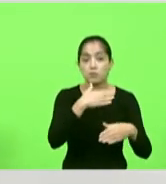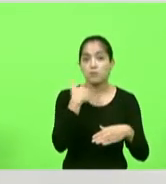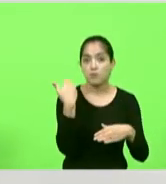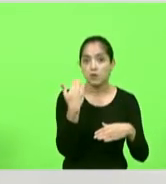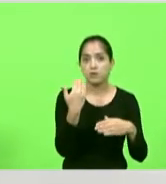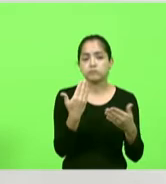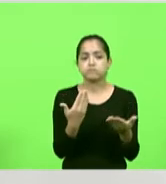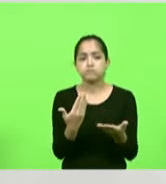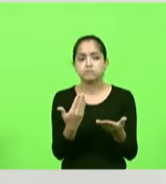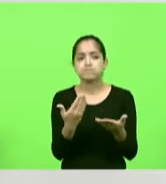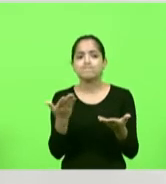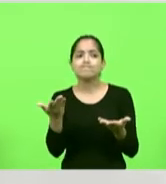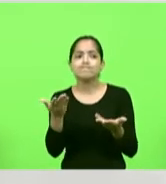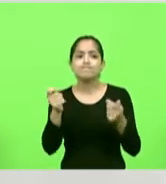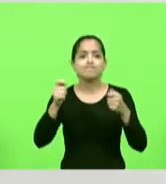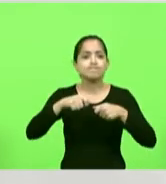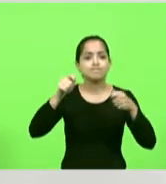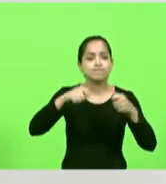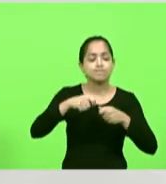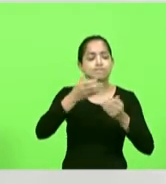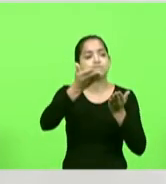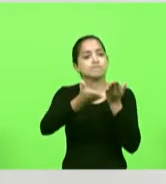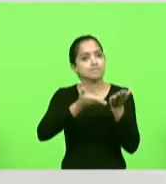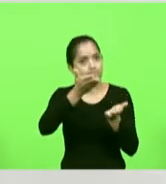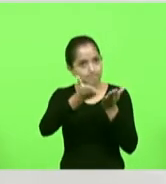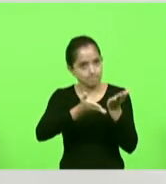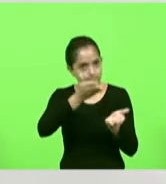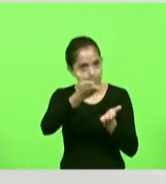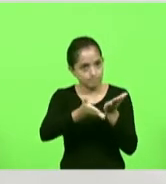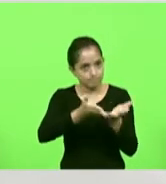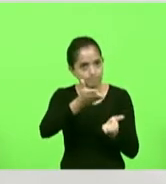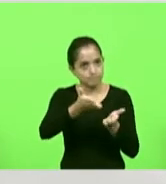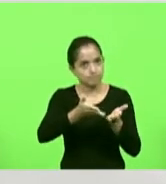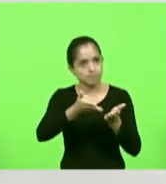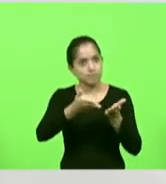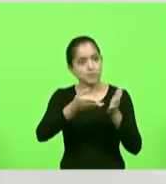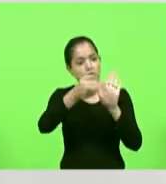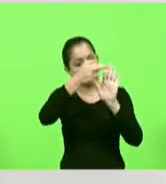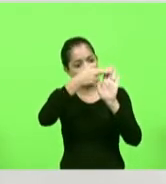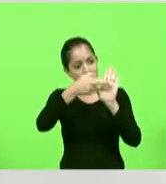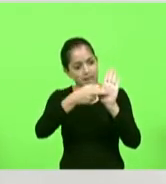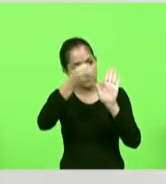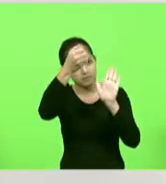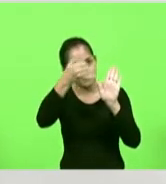teve condições de tratamento conforme diz o regramento.